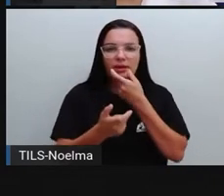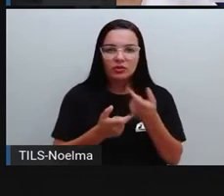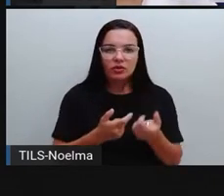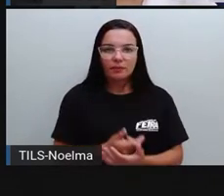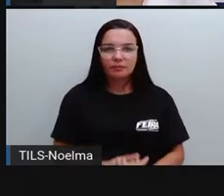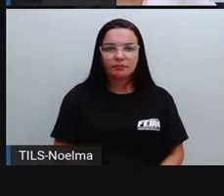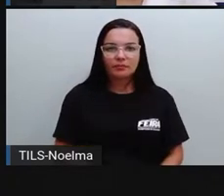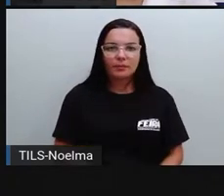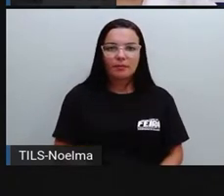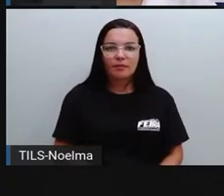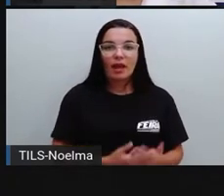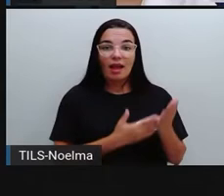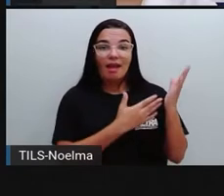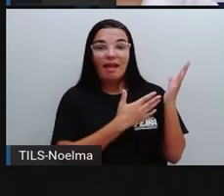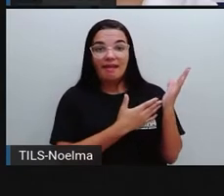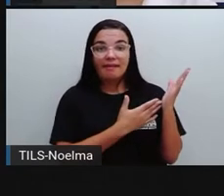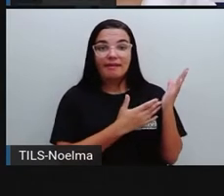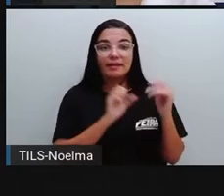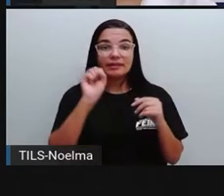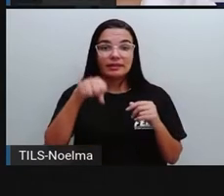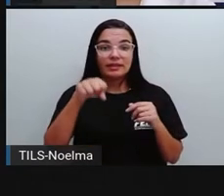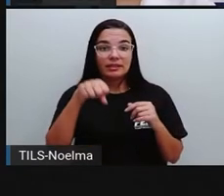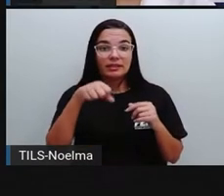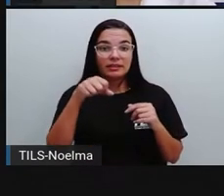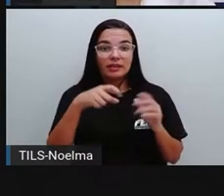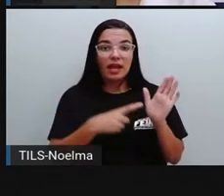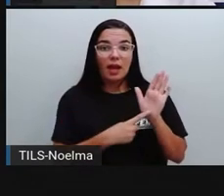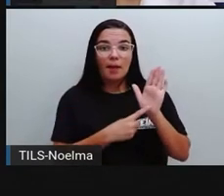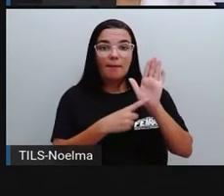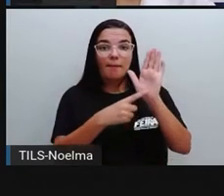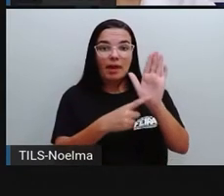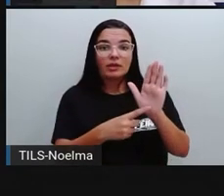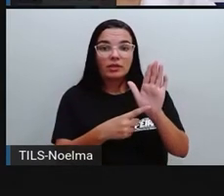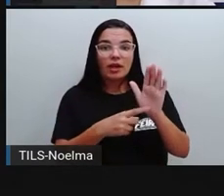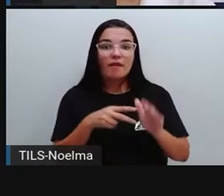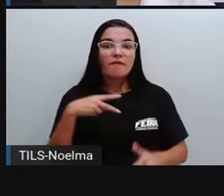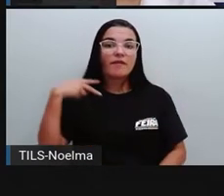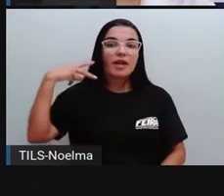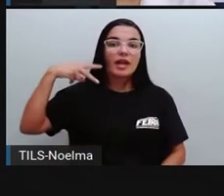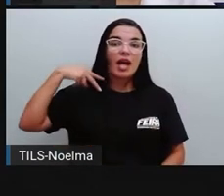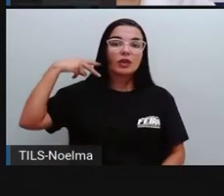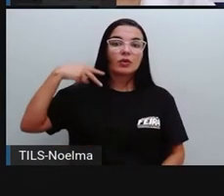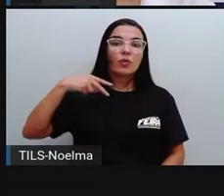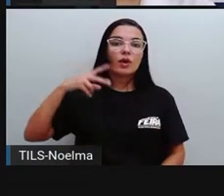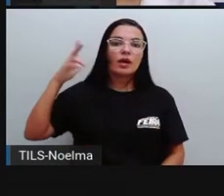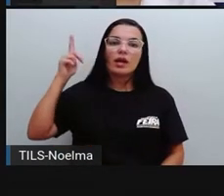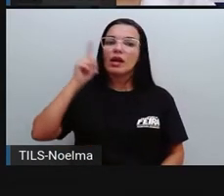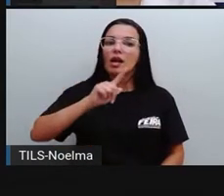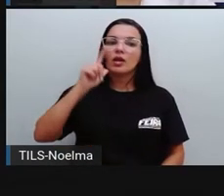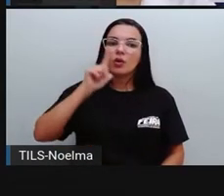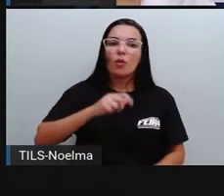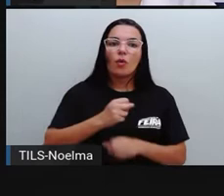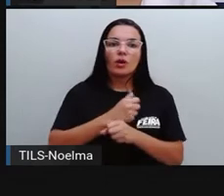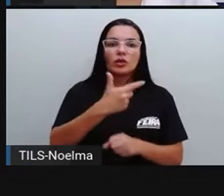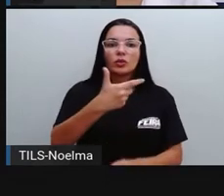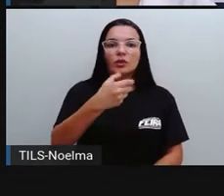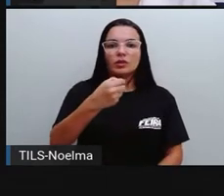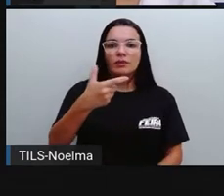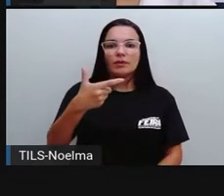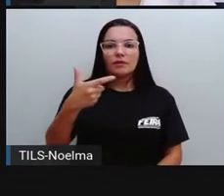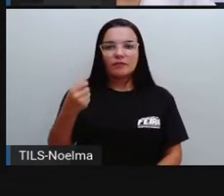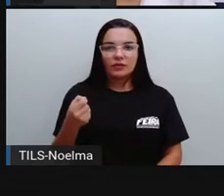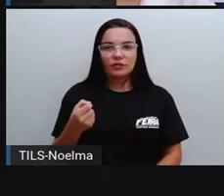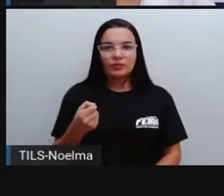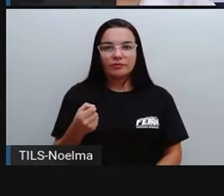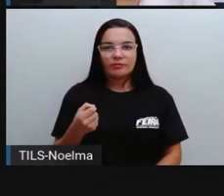Então, essa é a imagem dos vereadores que foram eleitos em 2020, tá? E eles